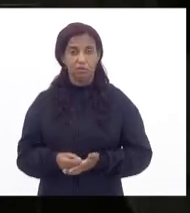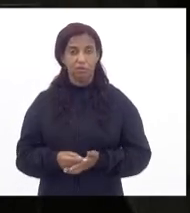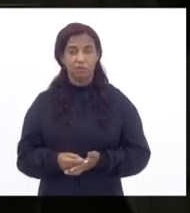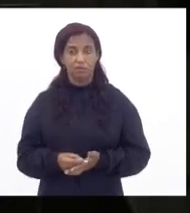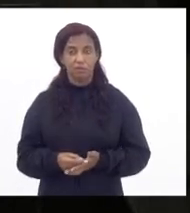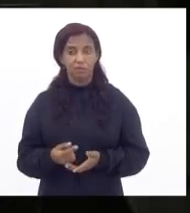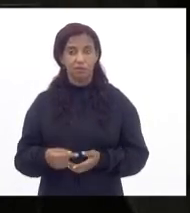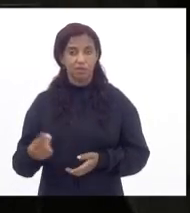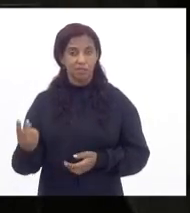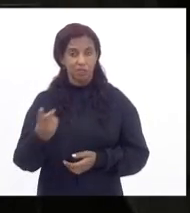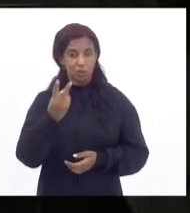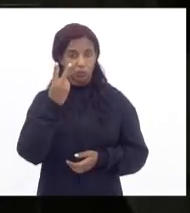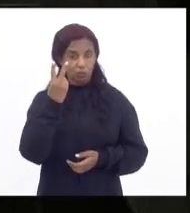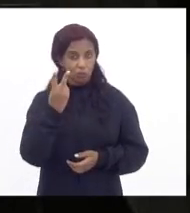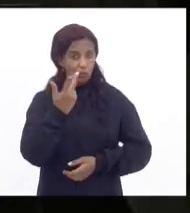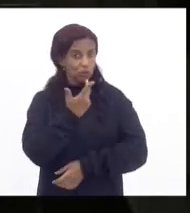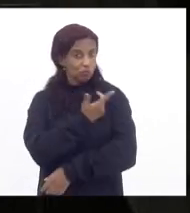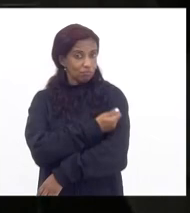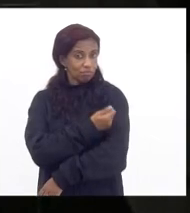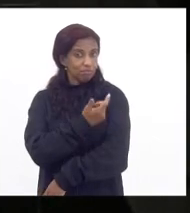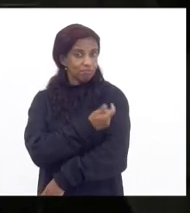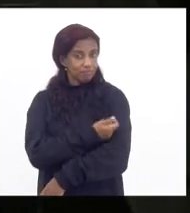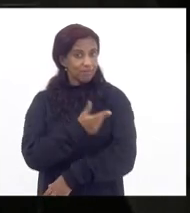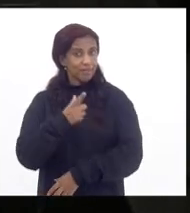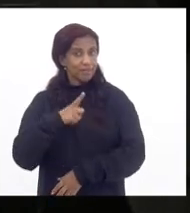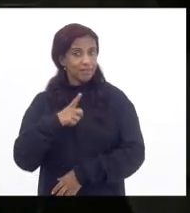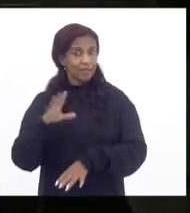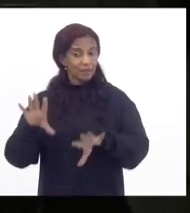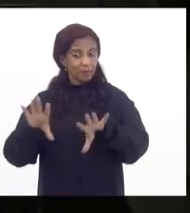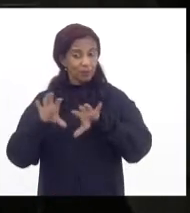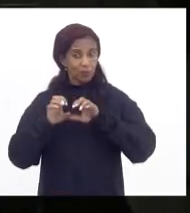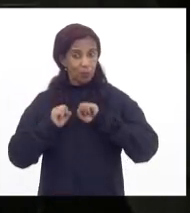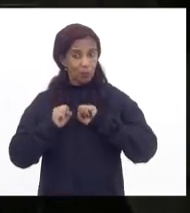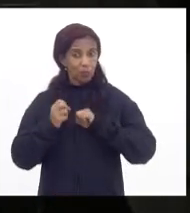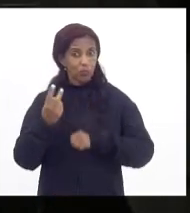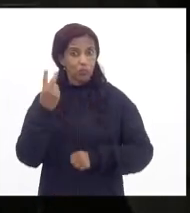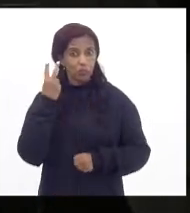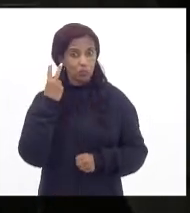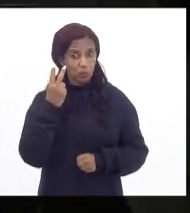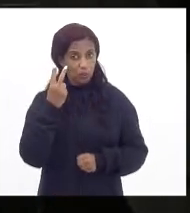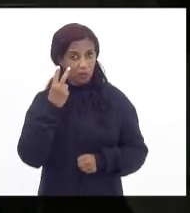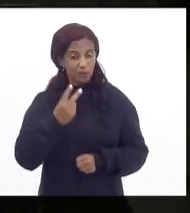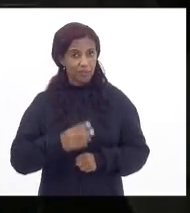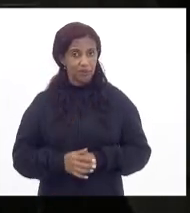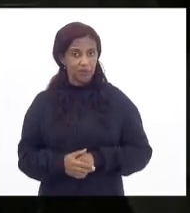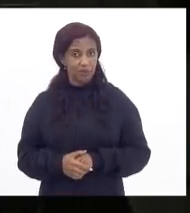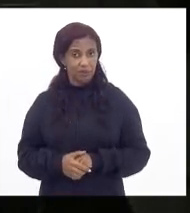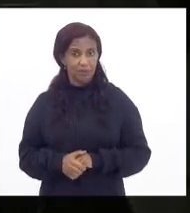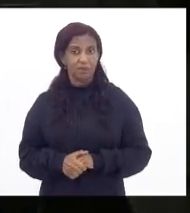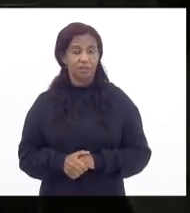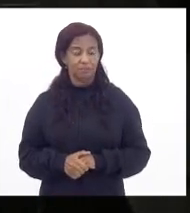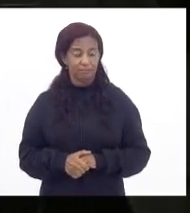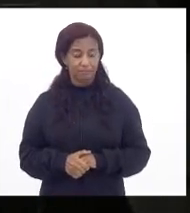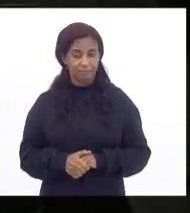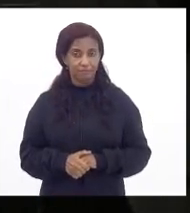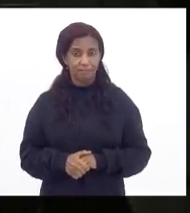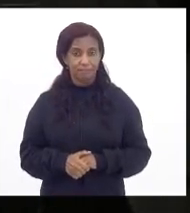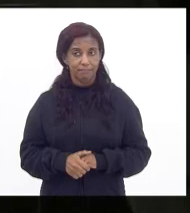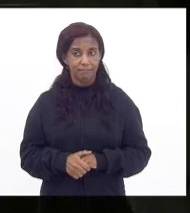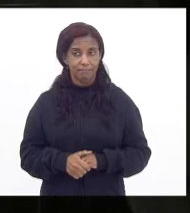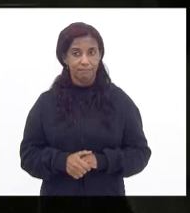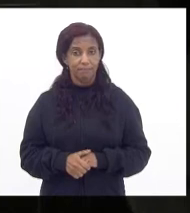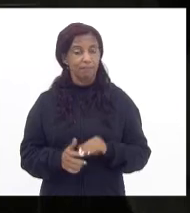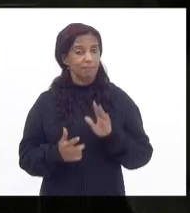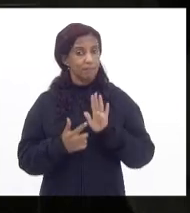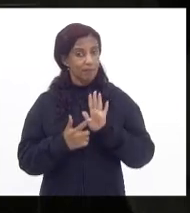senhora tomou duas doses e teve duas vezes covid duas vezes para